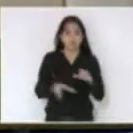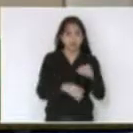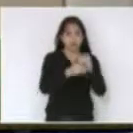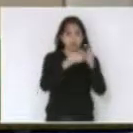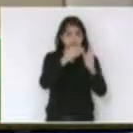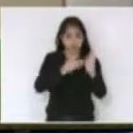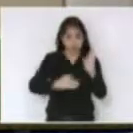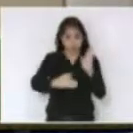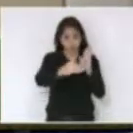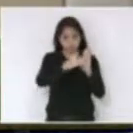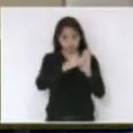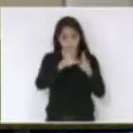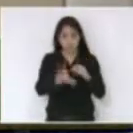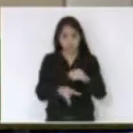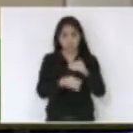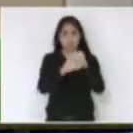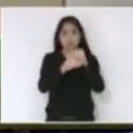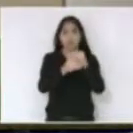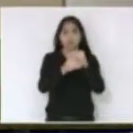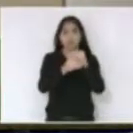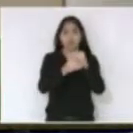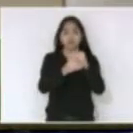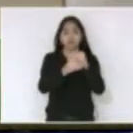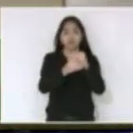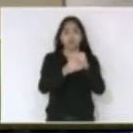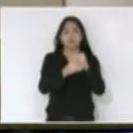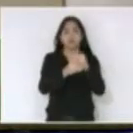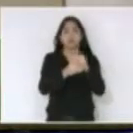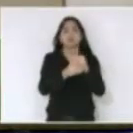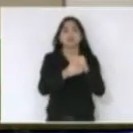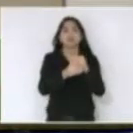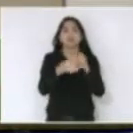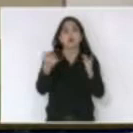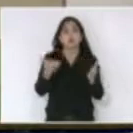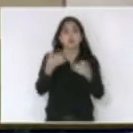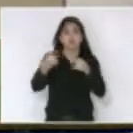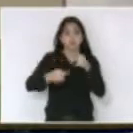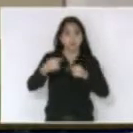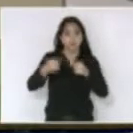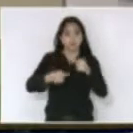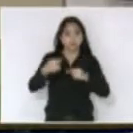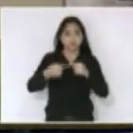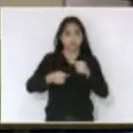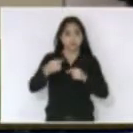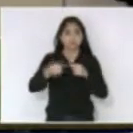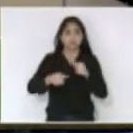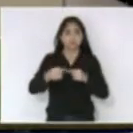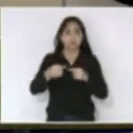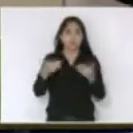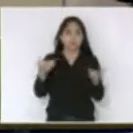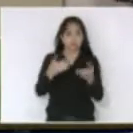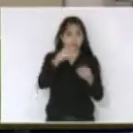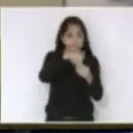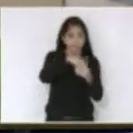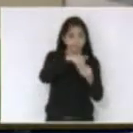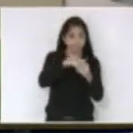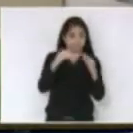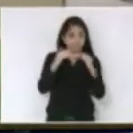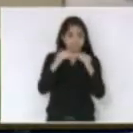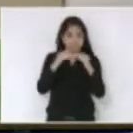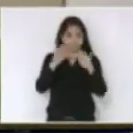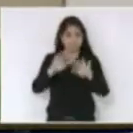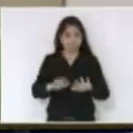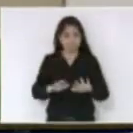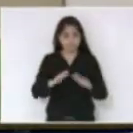modificativas e emenda supressiva em discussão. Não haver o que eles contirem em votação. Quem tiver de acordo